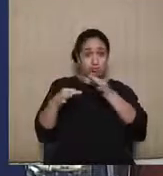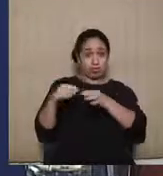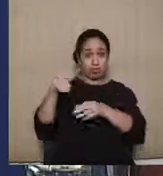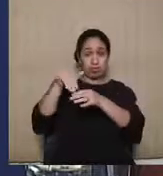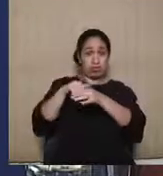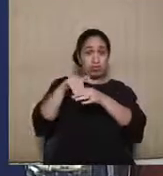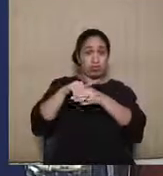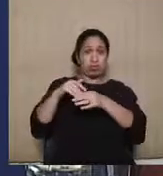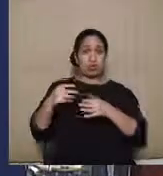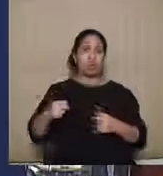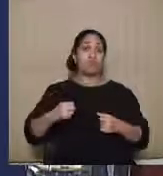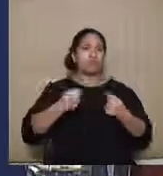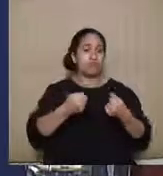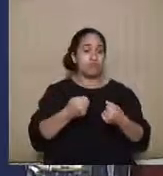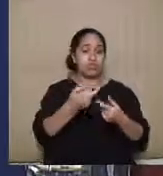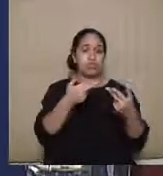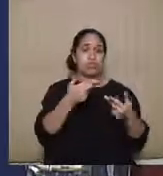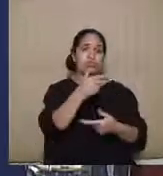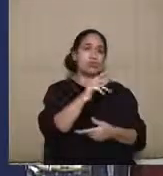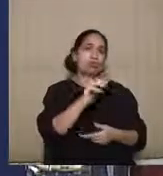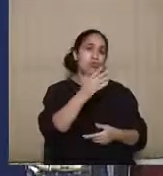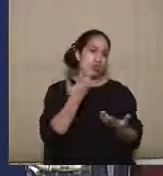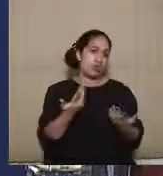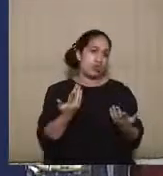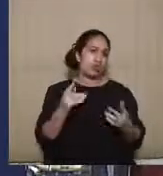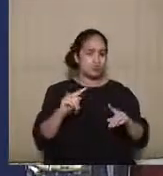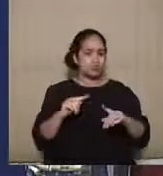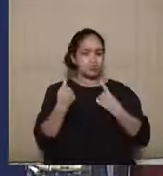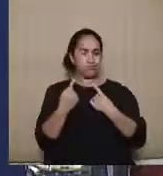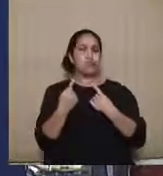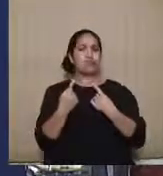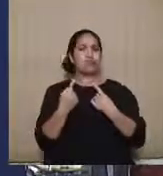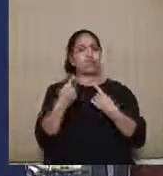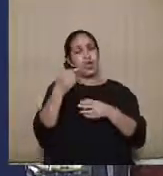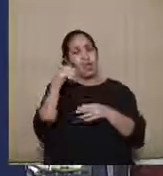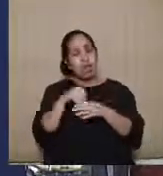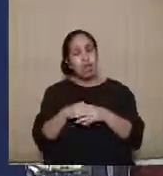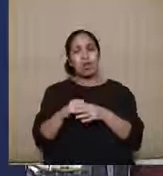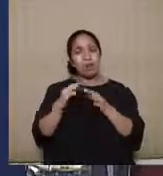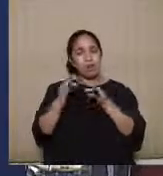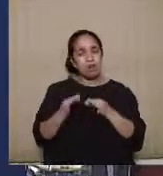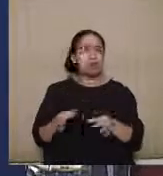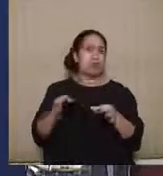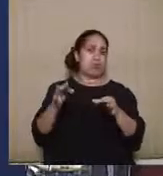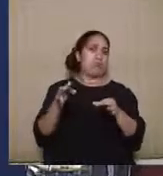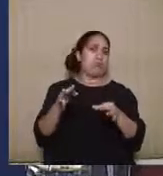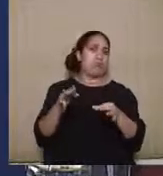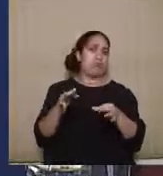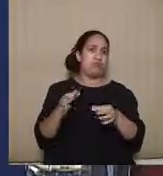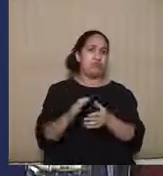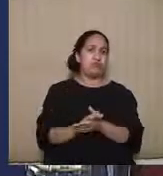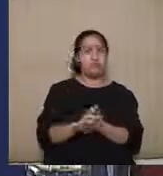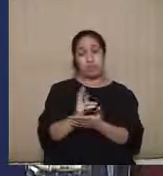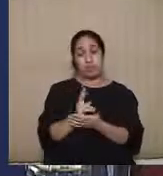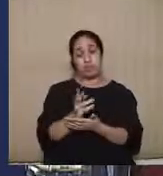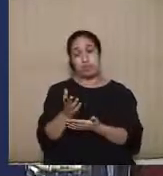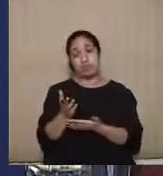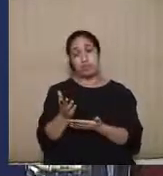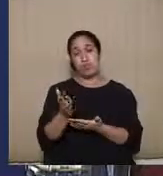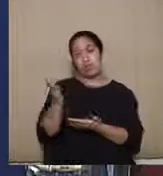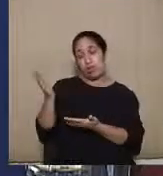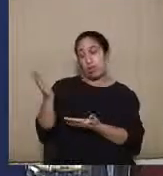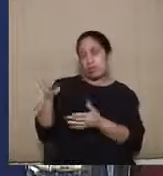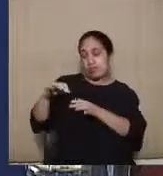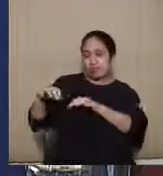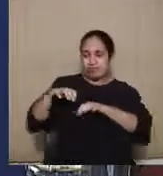diante desses fatos que possam violar a lisura das eleições, mesmo que, que ali naquela, lá naquele nosso joguinho